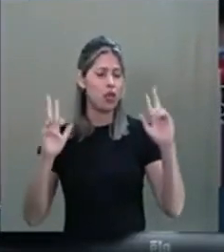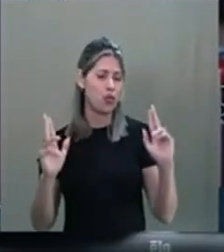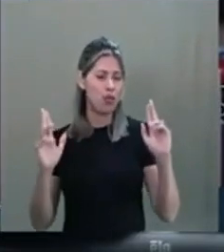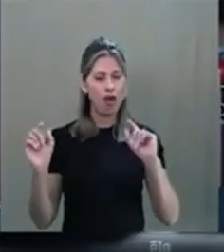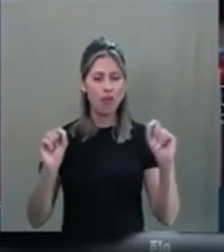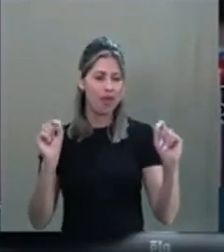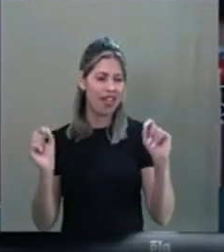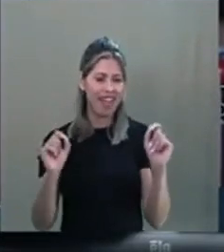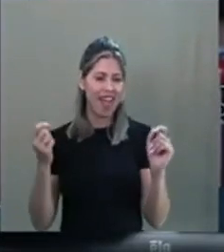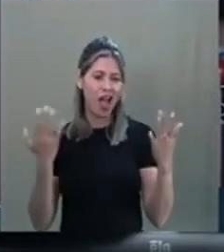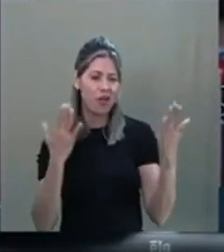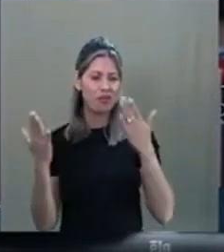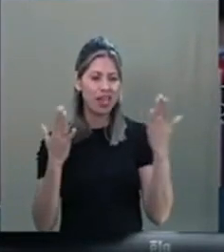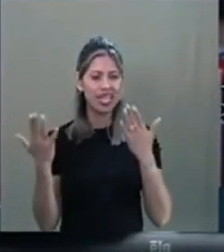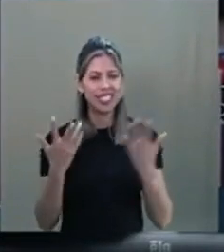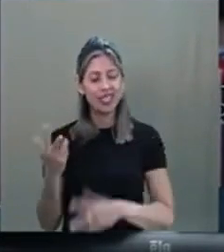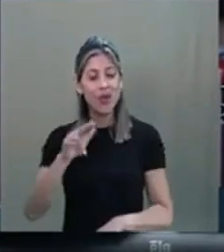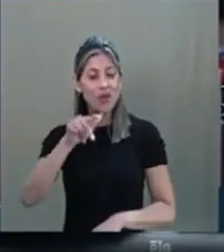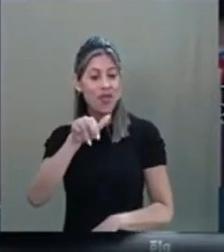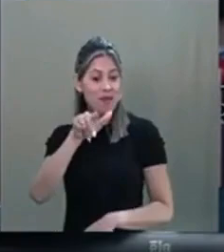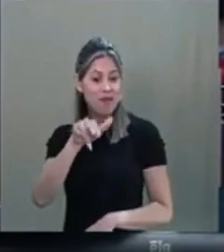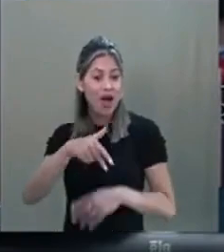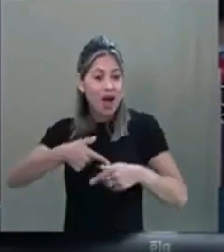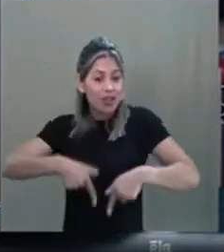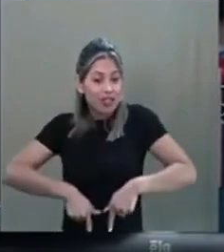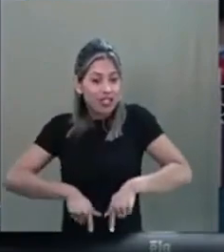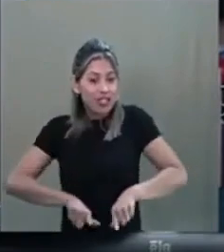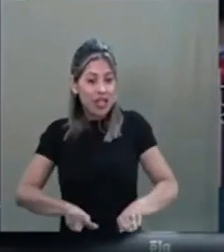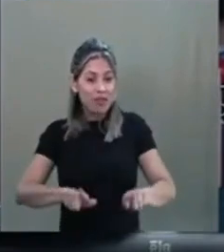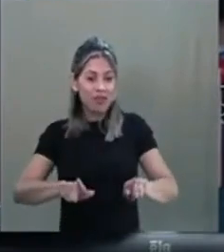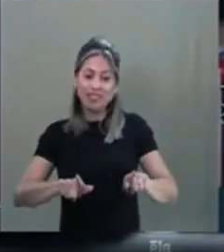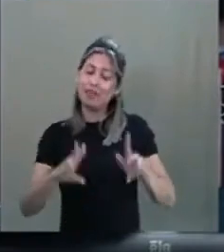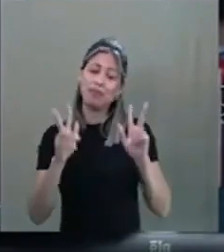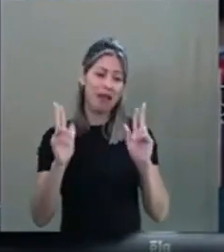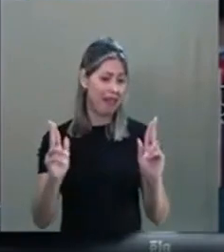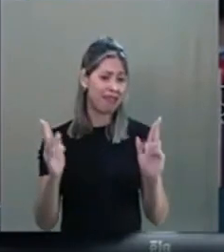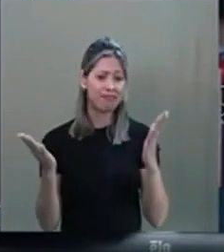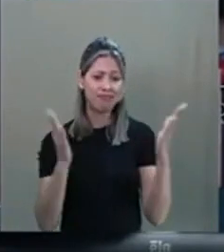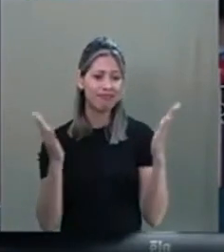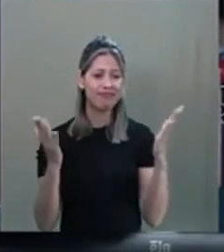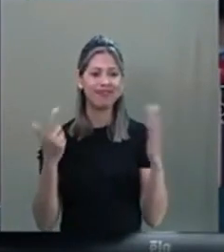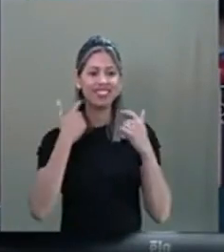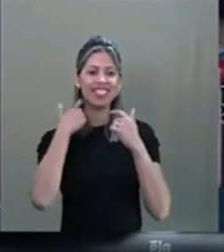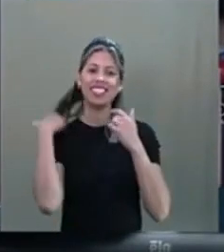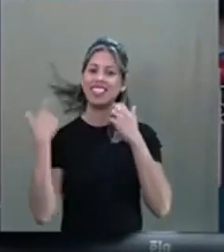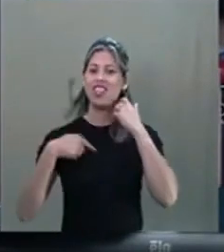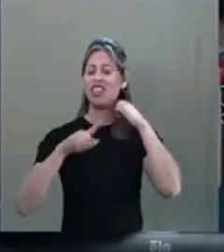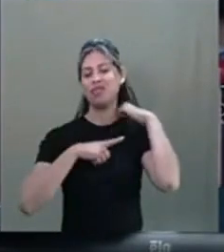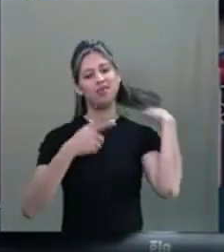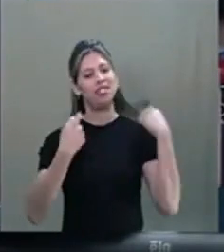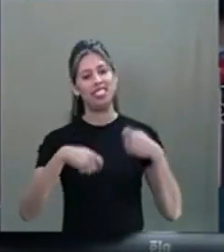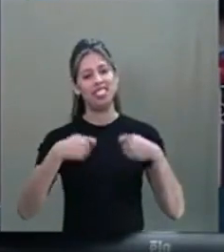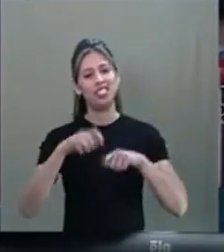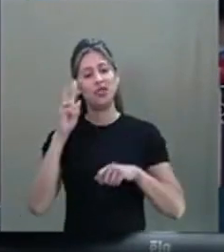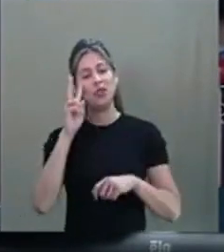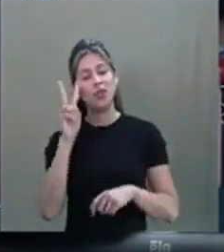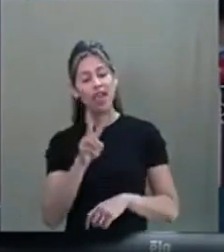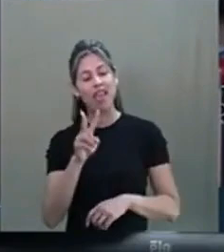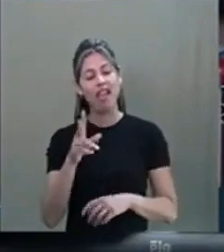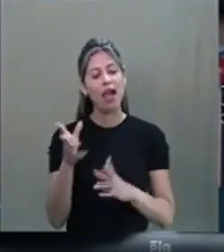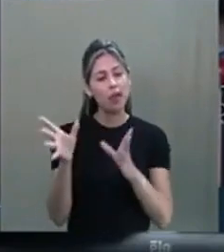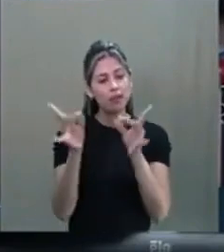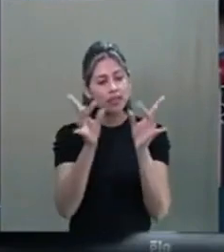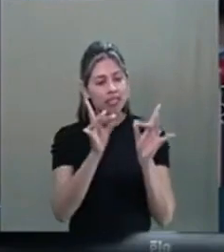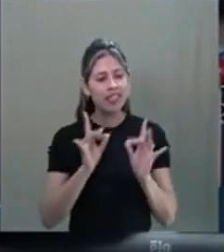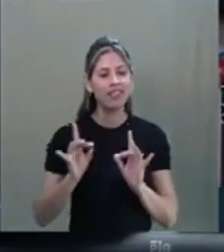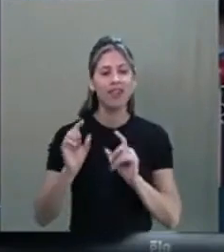o pessoal não gosta muito do eu digo, mas são irmãos gêmeos, né, que, mas, tudo isso a gente tem que observar, né, e o tempo é o senhor